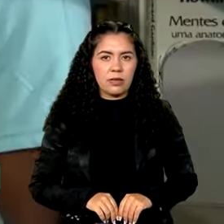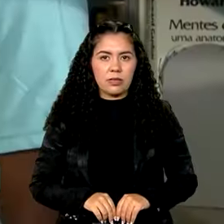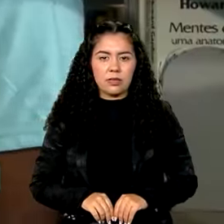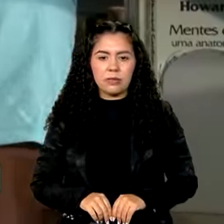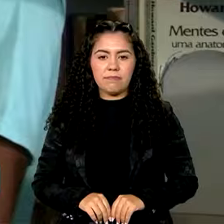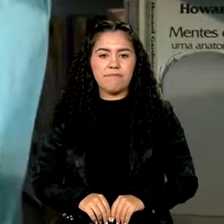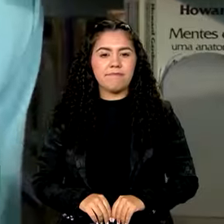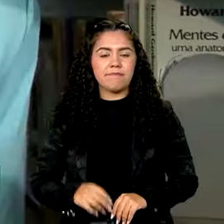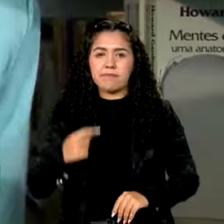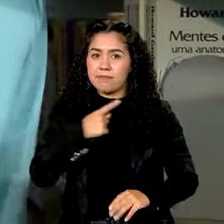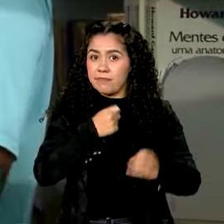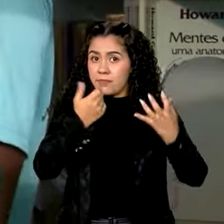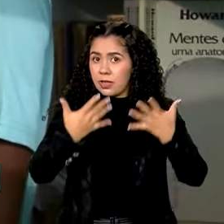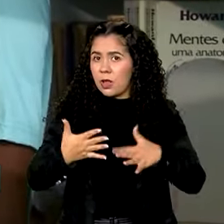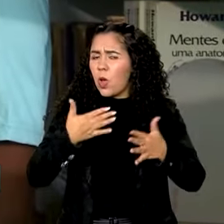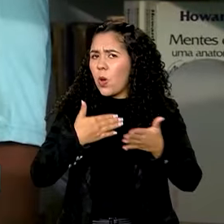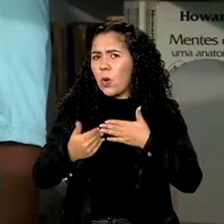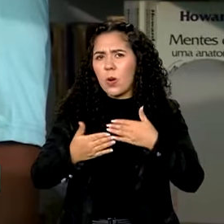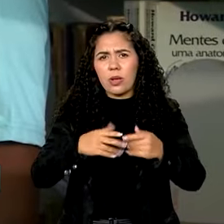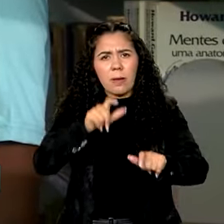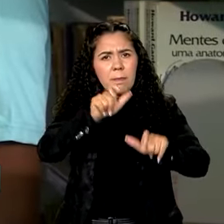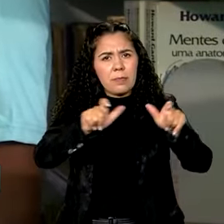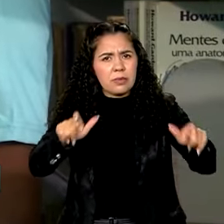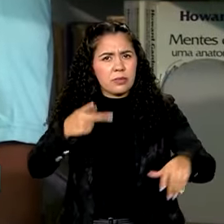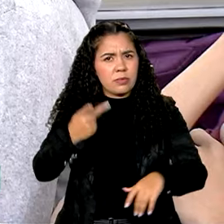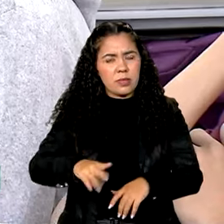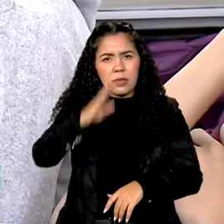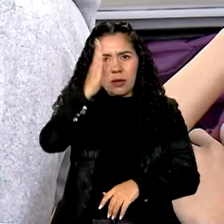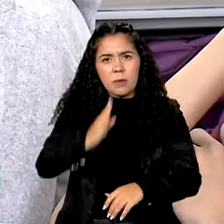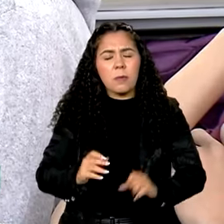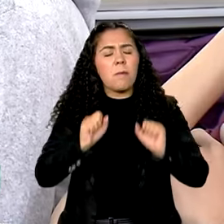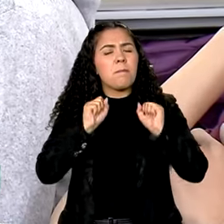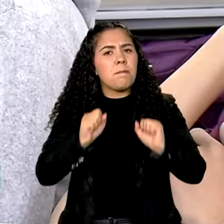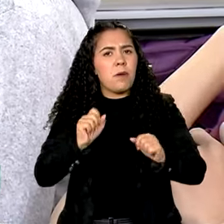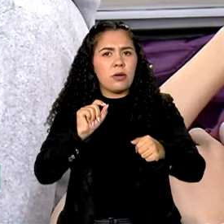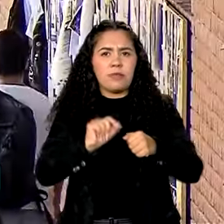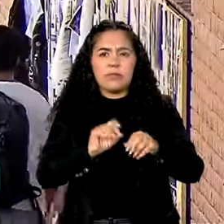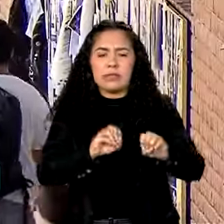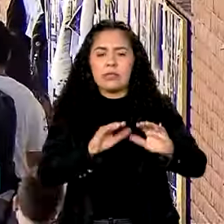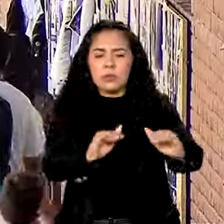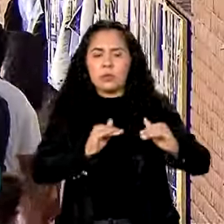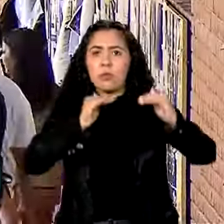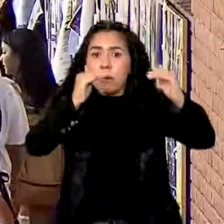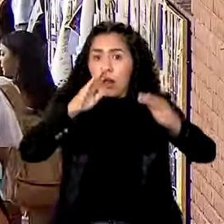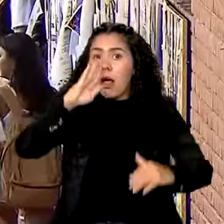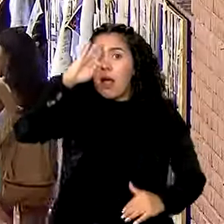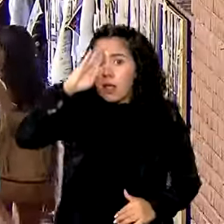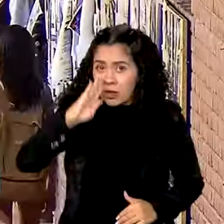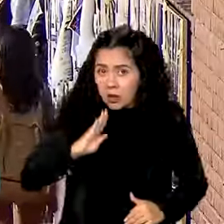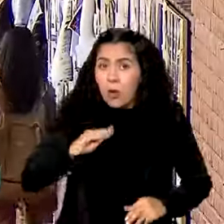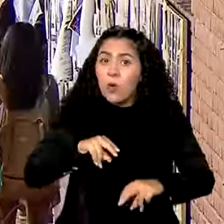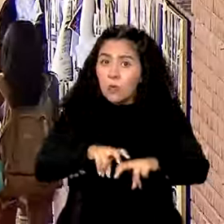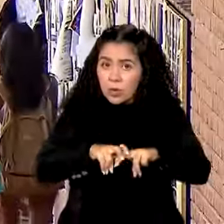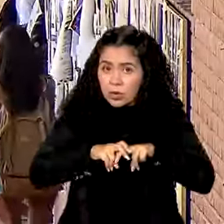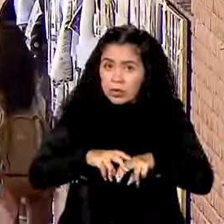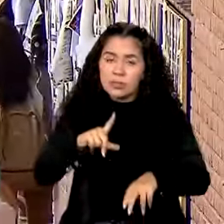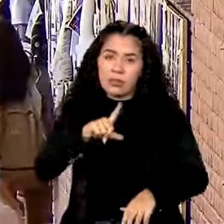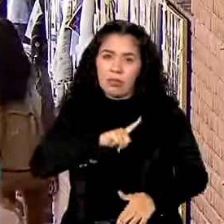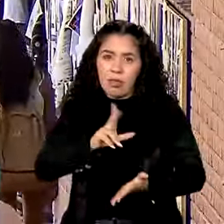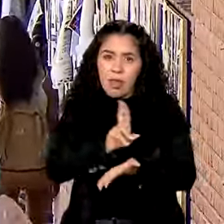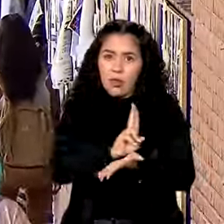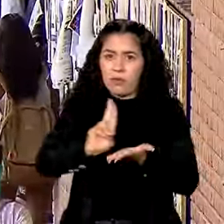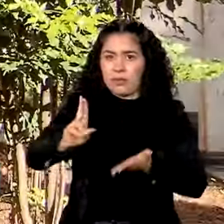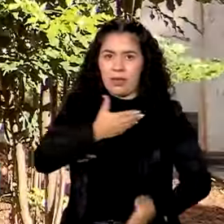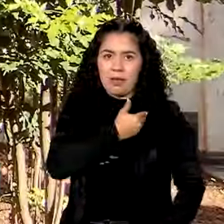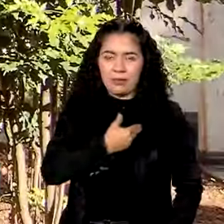Qualquer brasileiro pode fazer o ensino superior de graça. É pra isso que existem as universidades